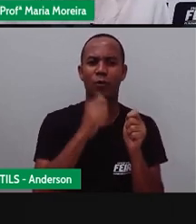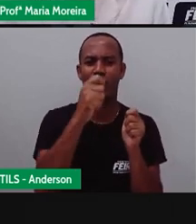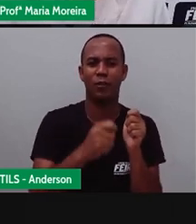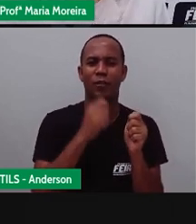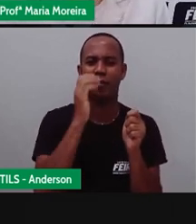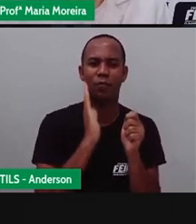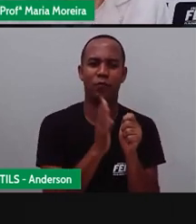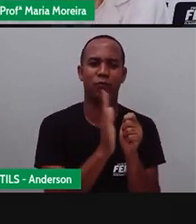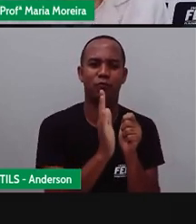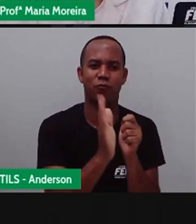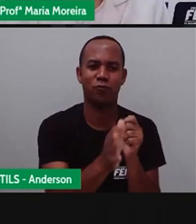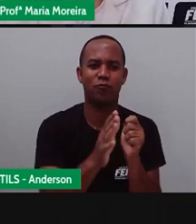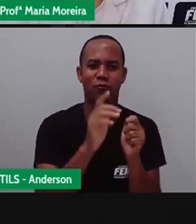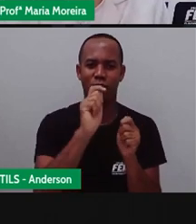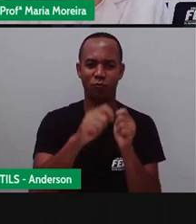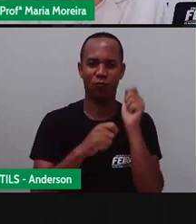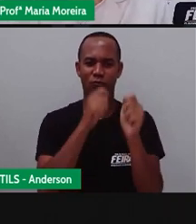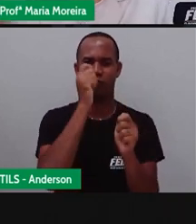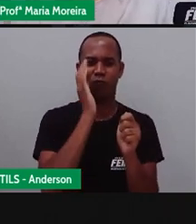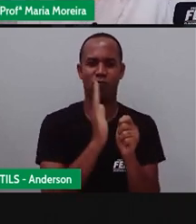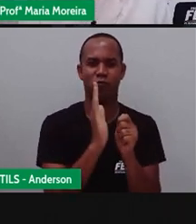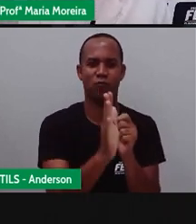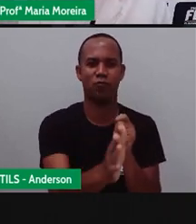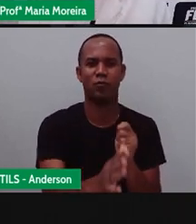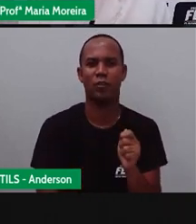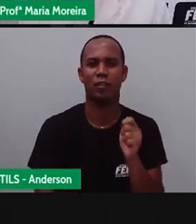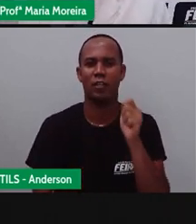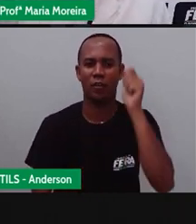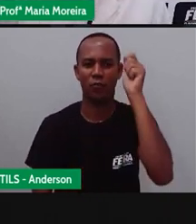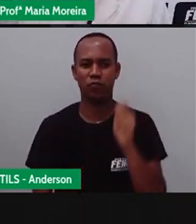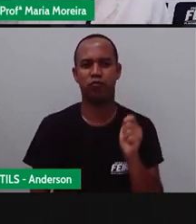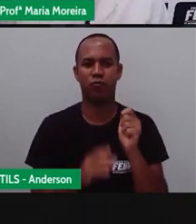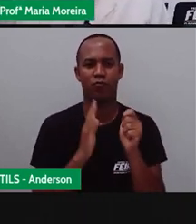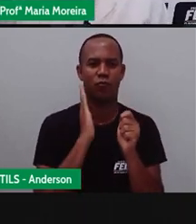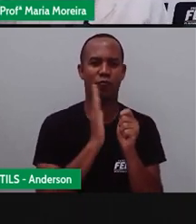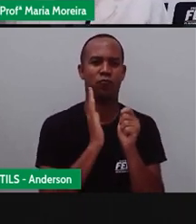Ah, pô, bem legal. Faz sentido. É como? Só assim?